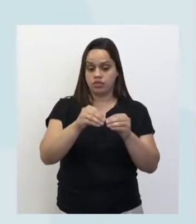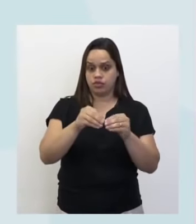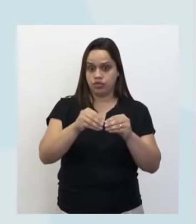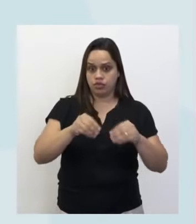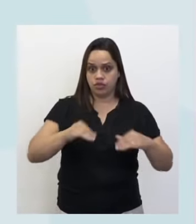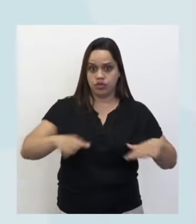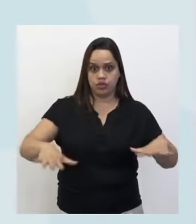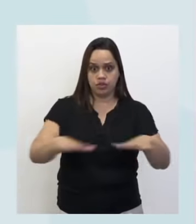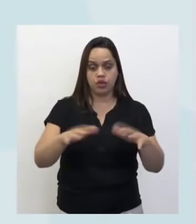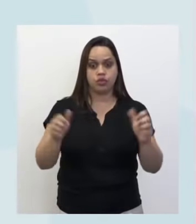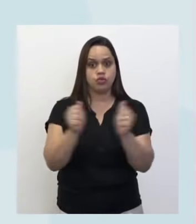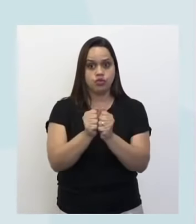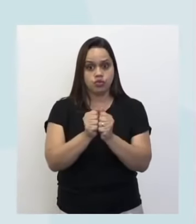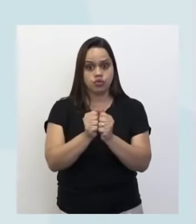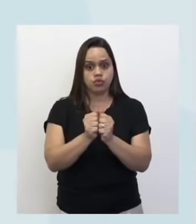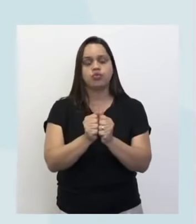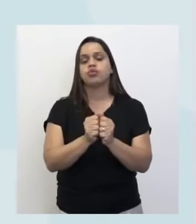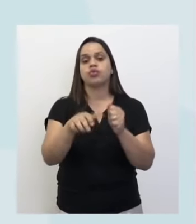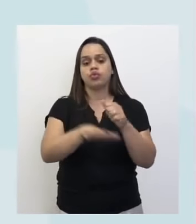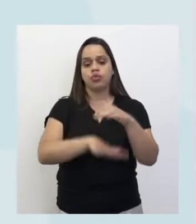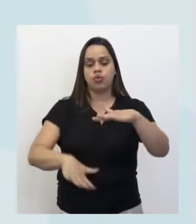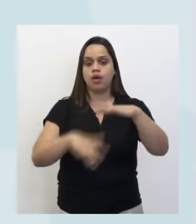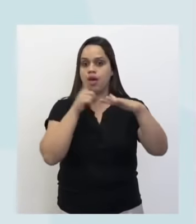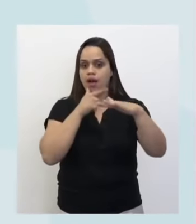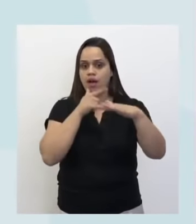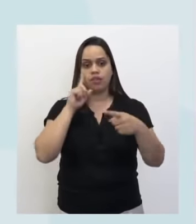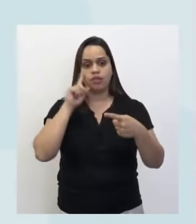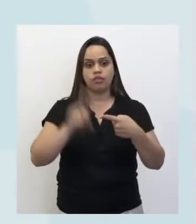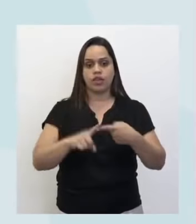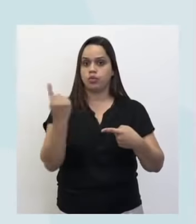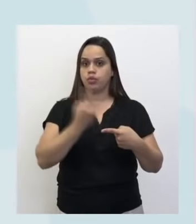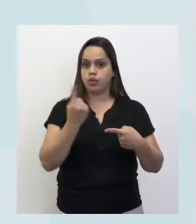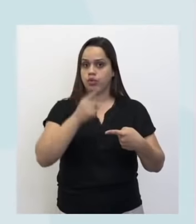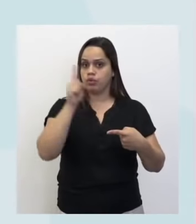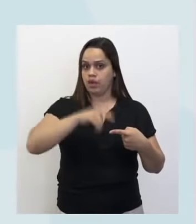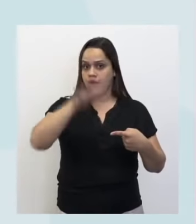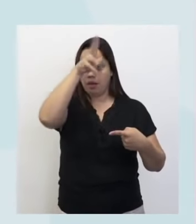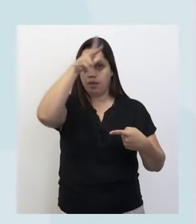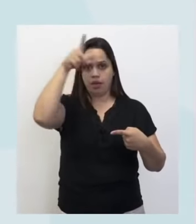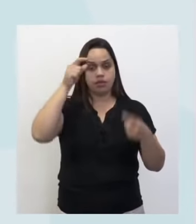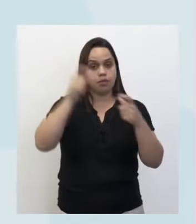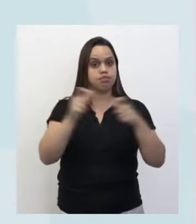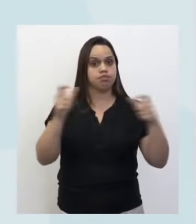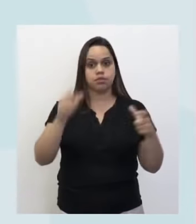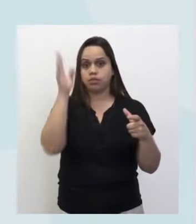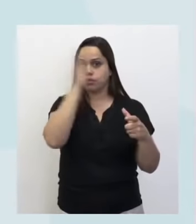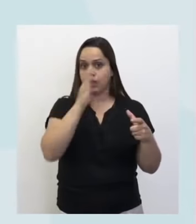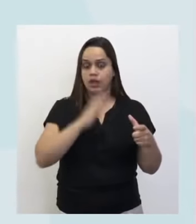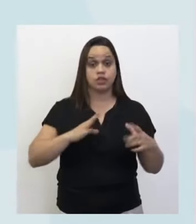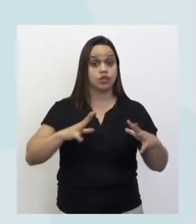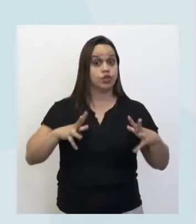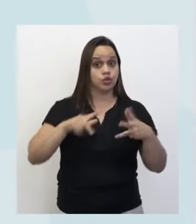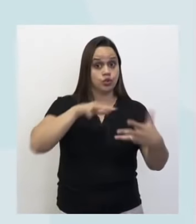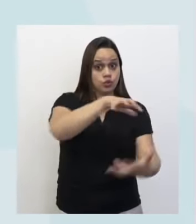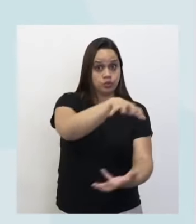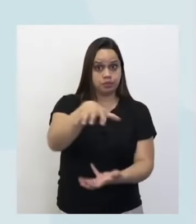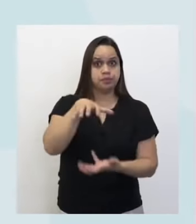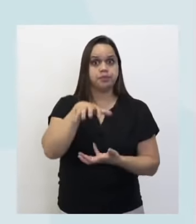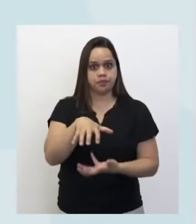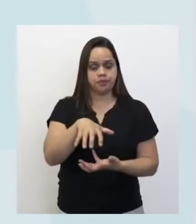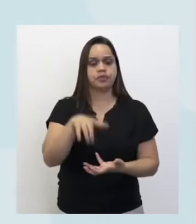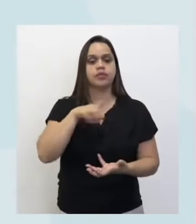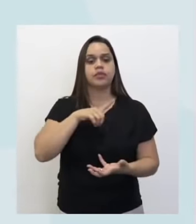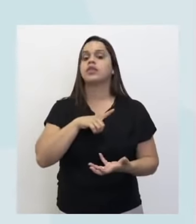Então, a gente vai observar a bacia hidrográfica número 1, que é a bacia amazônica maior do Brasil e do planeta. Nós temos uma